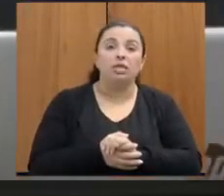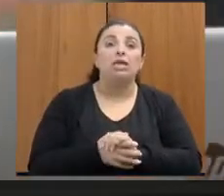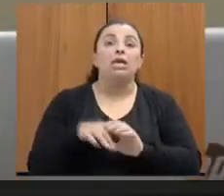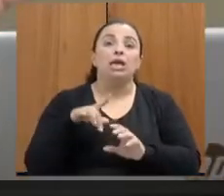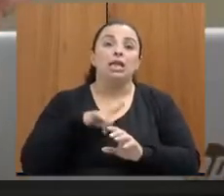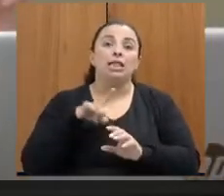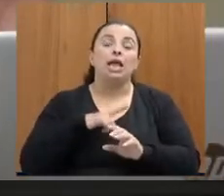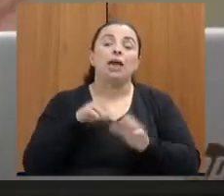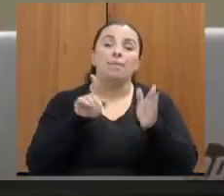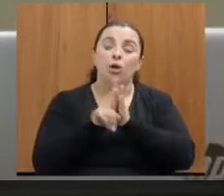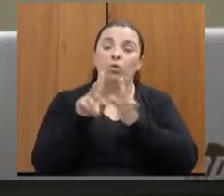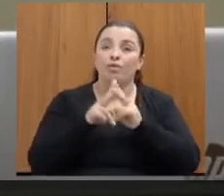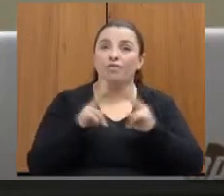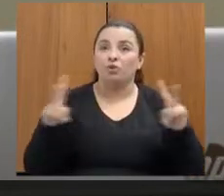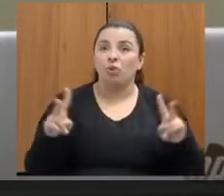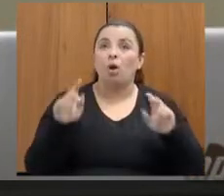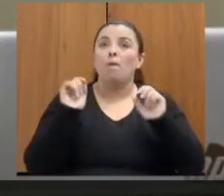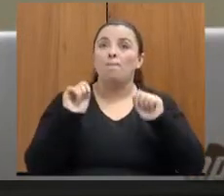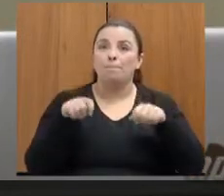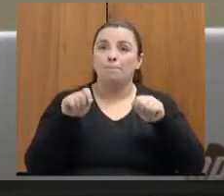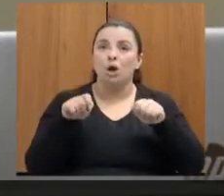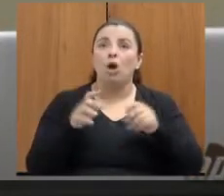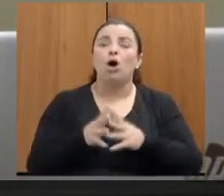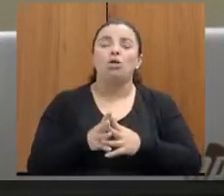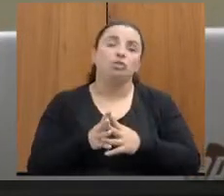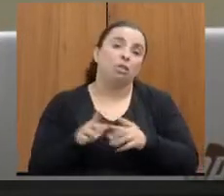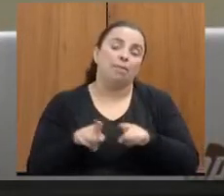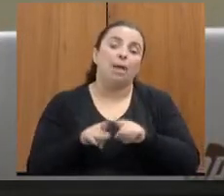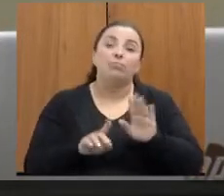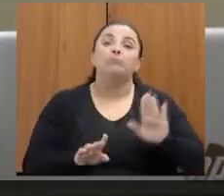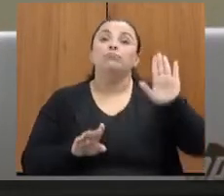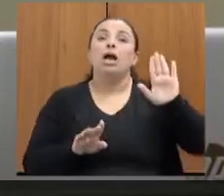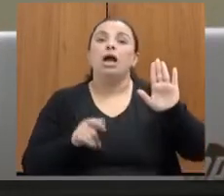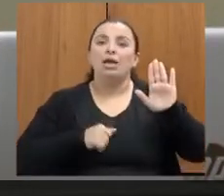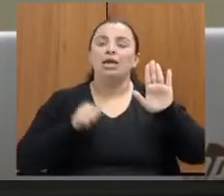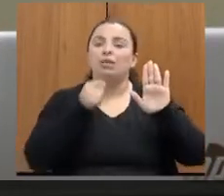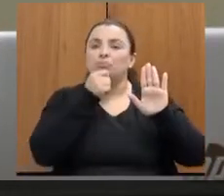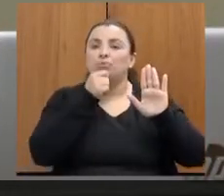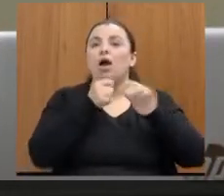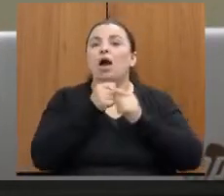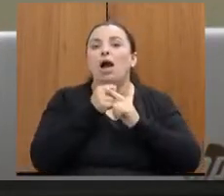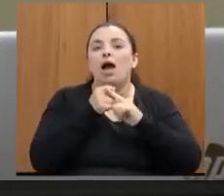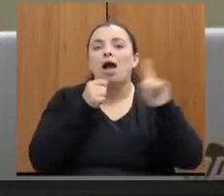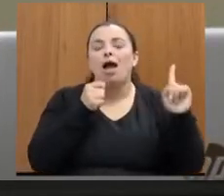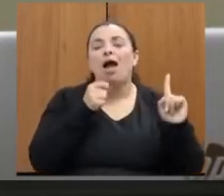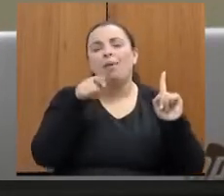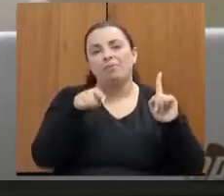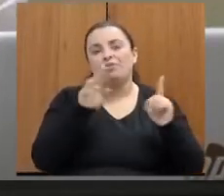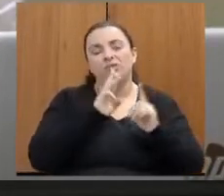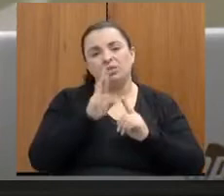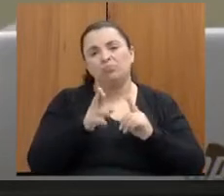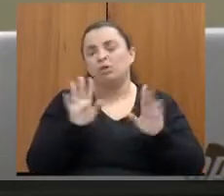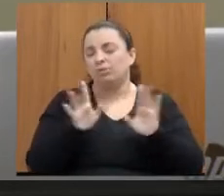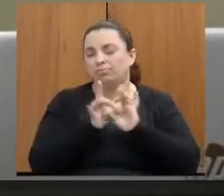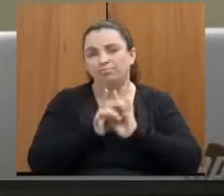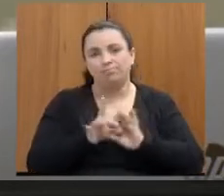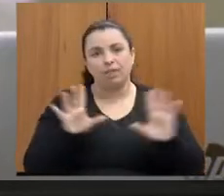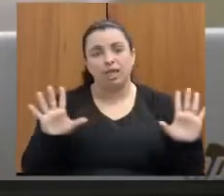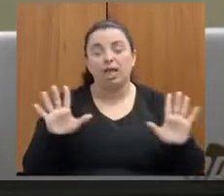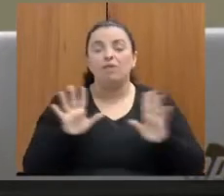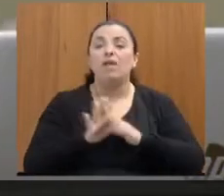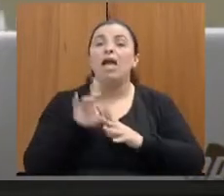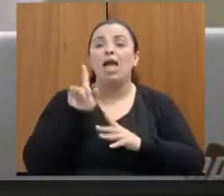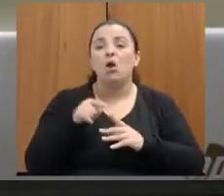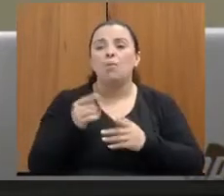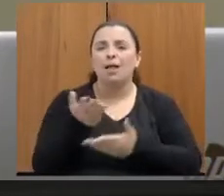formato virtual, podem dar um comando aqui, que a gente abre a palavra pelo virtual. A ideia é realmente uma